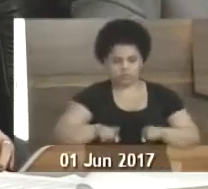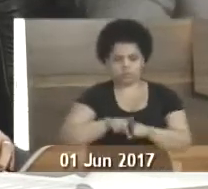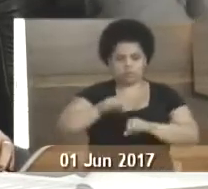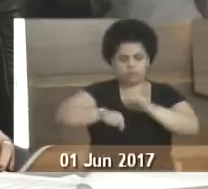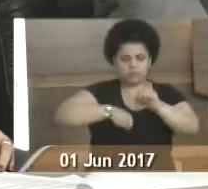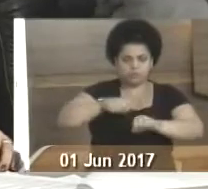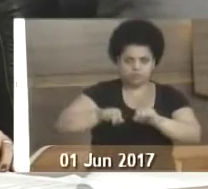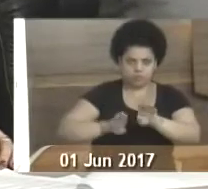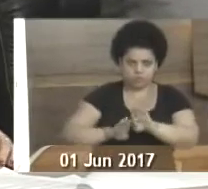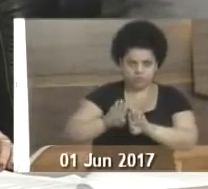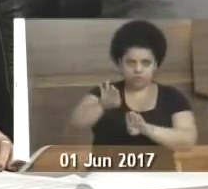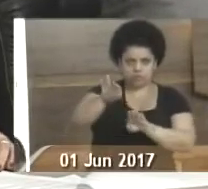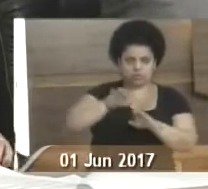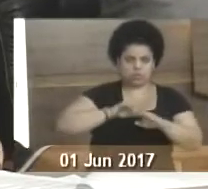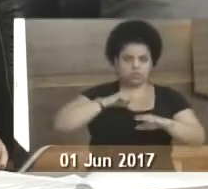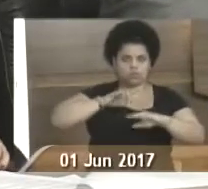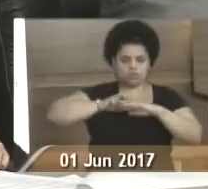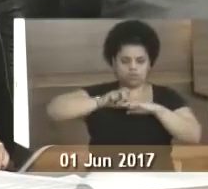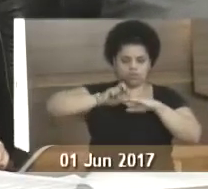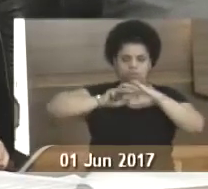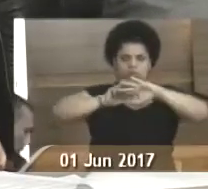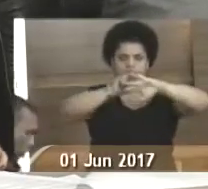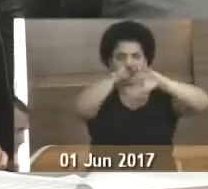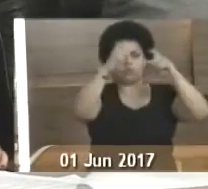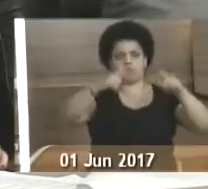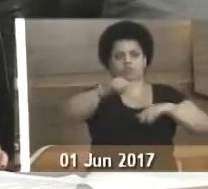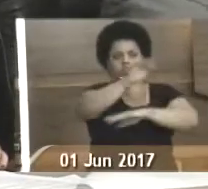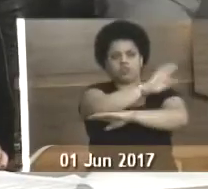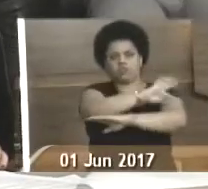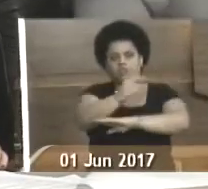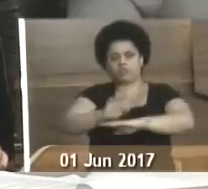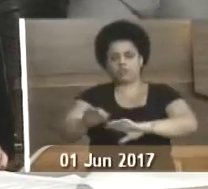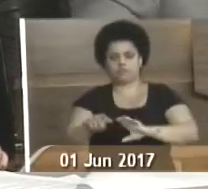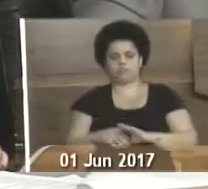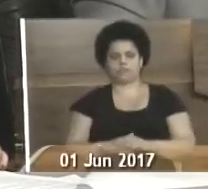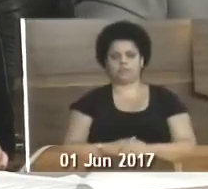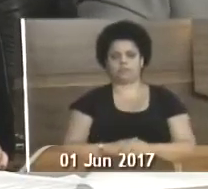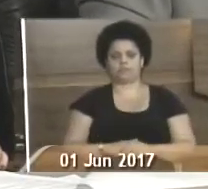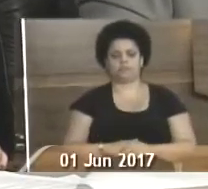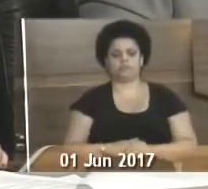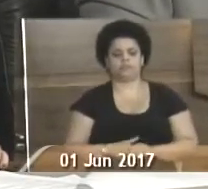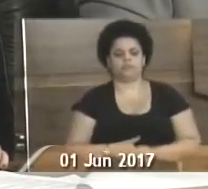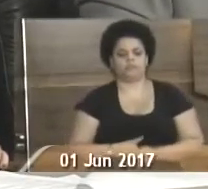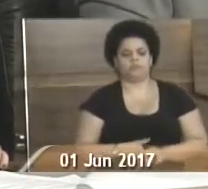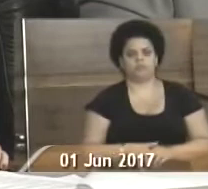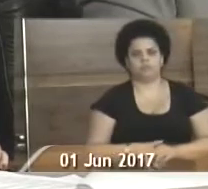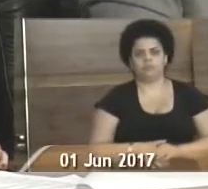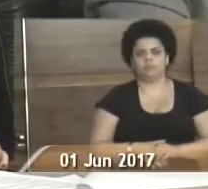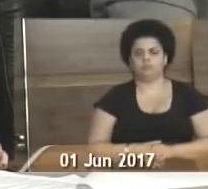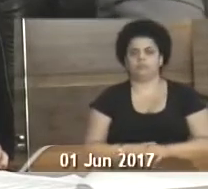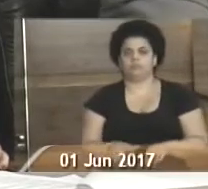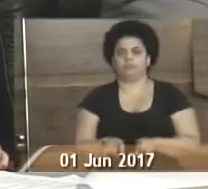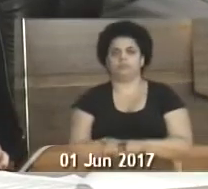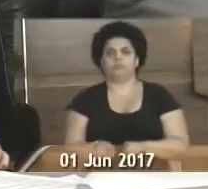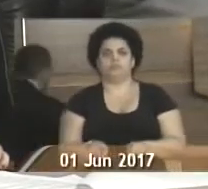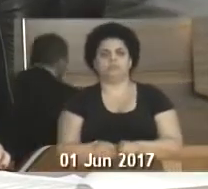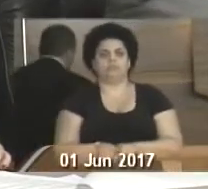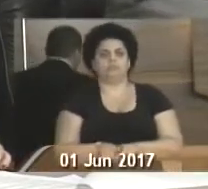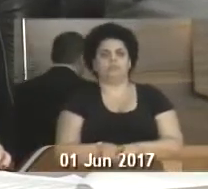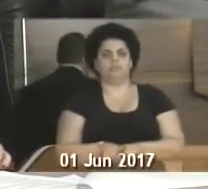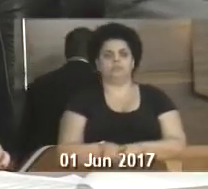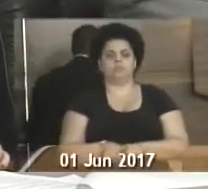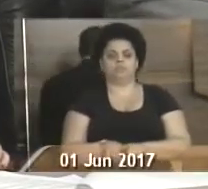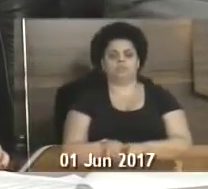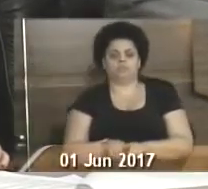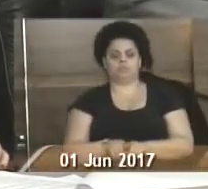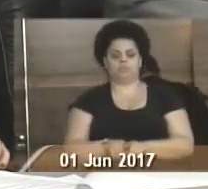ao lado da escadaria da Rua dos Pinheiros, bairro Frade. Indicação nº 1741, de 2017, também da Jane Roseli